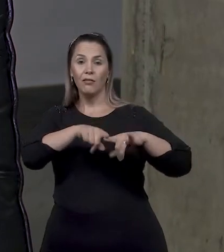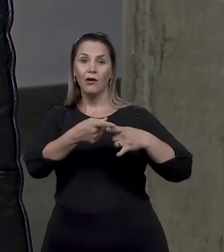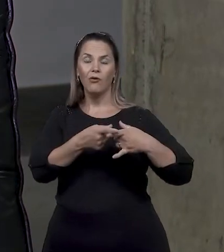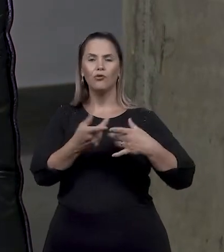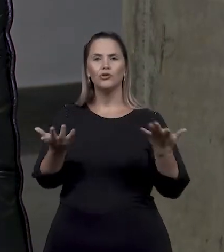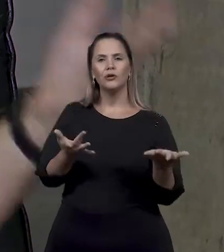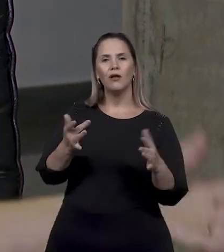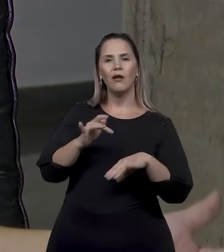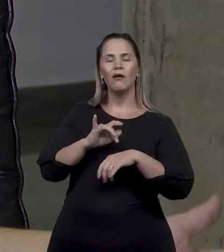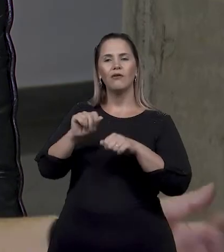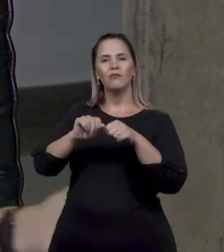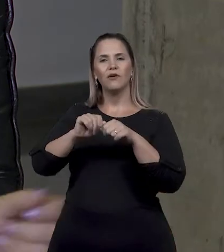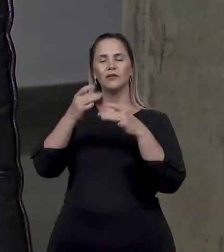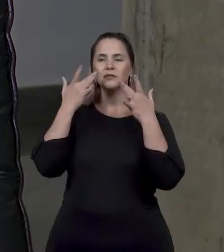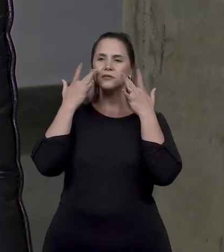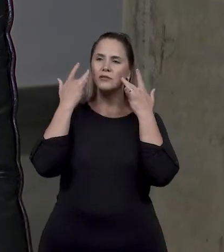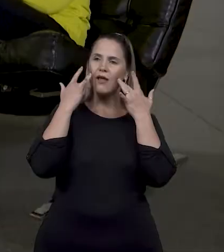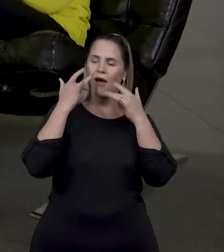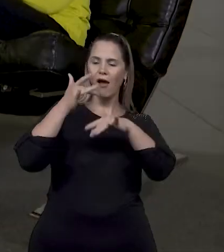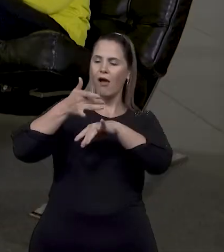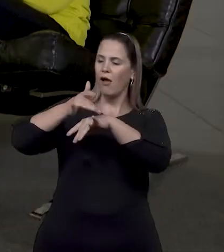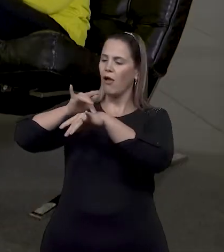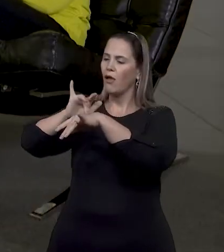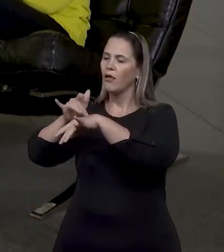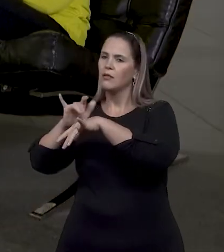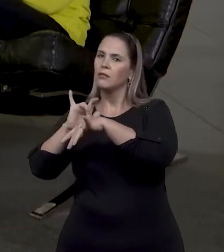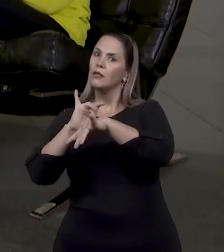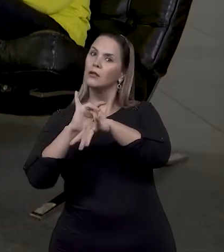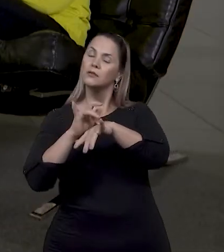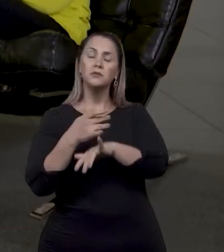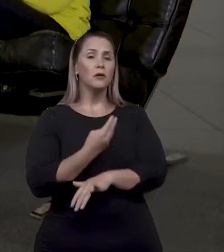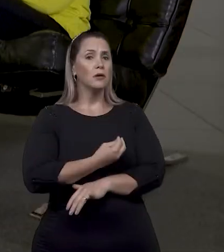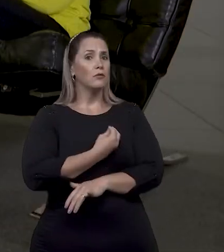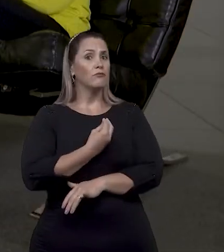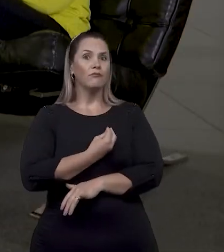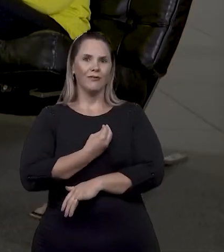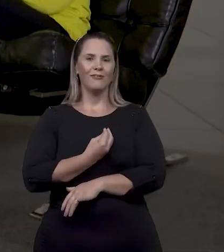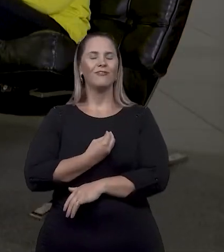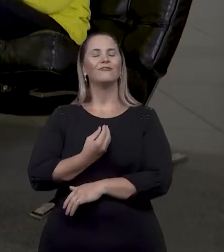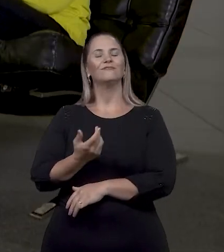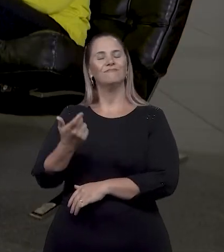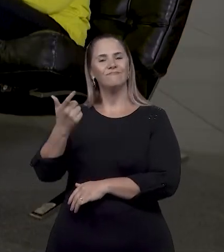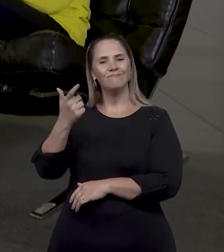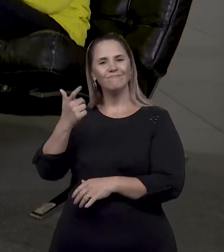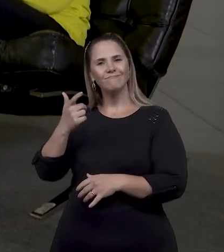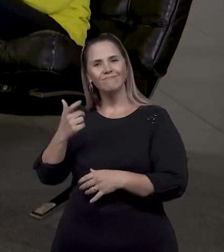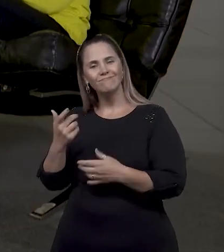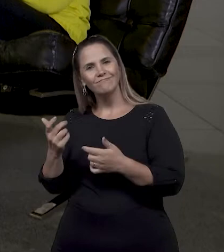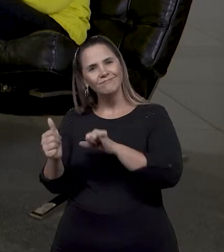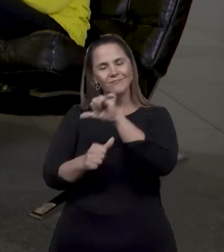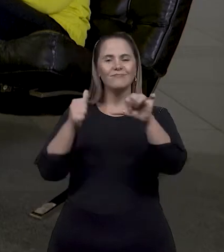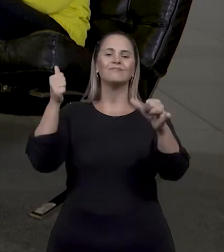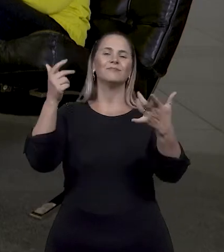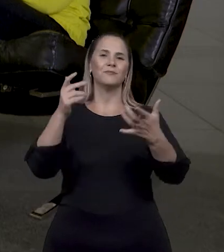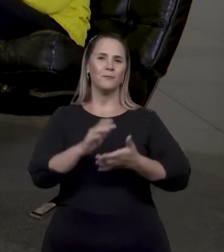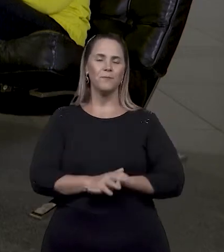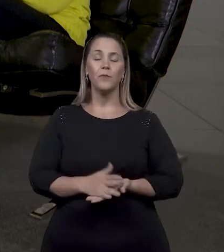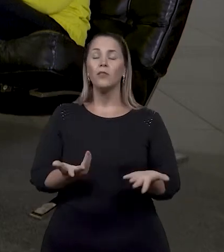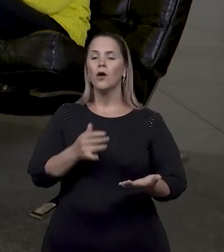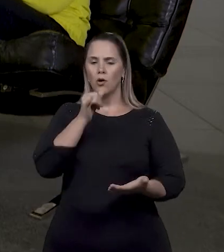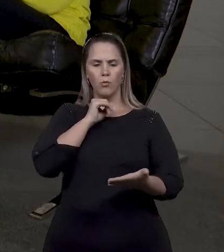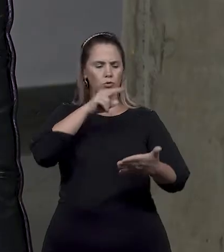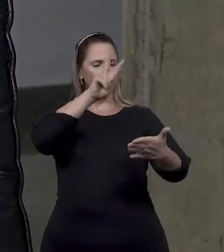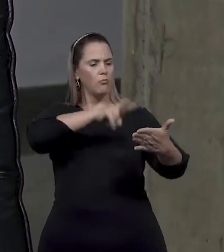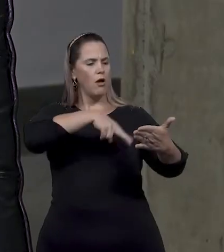dança, ela sonha em ser atriz, então voltou a viver novamente, e eu posso afirmar que a